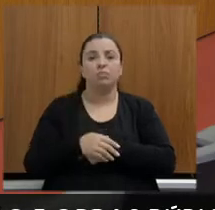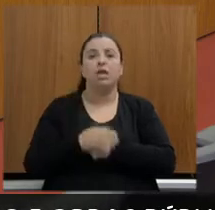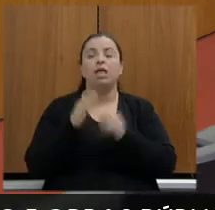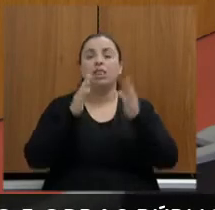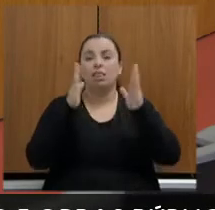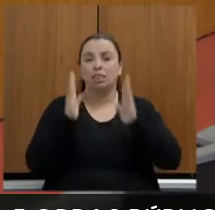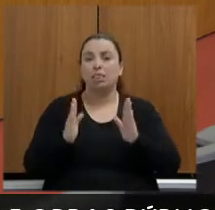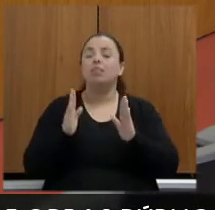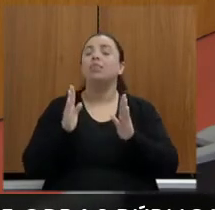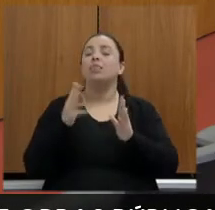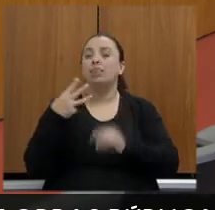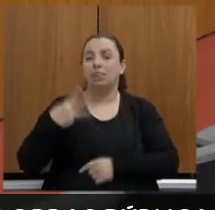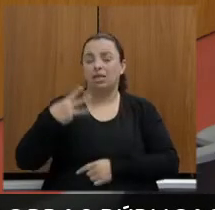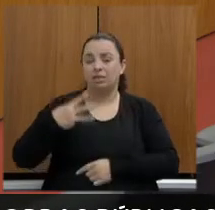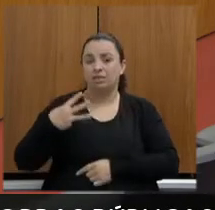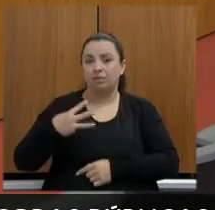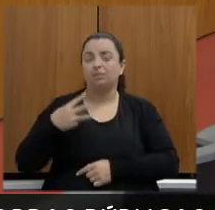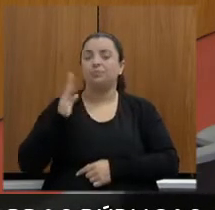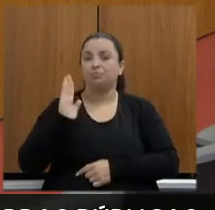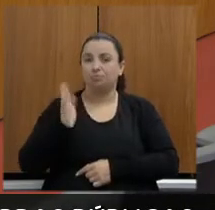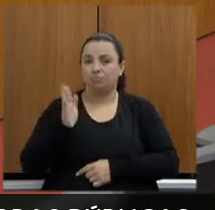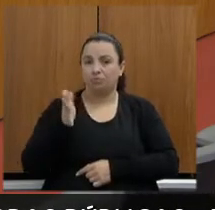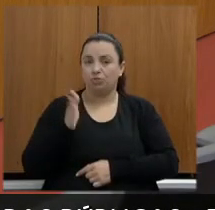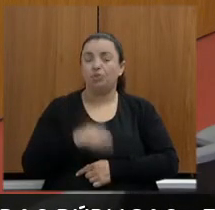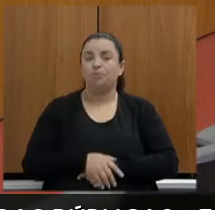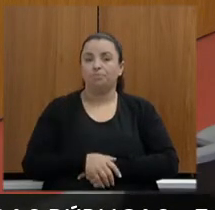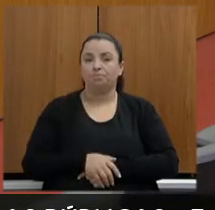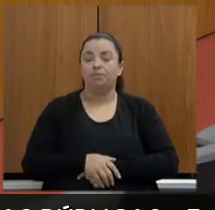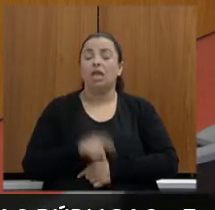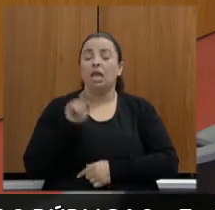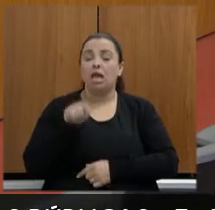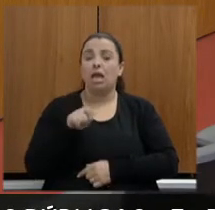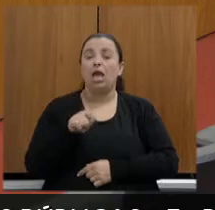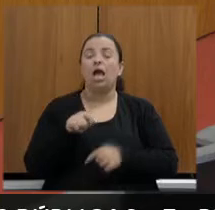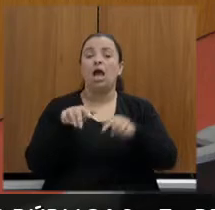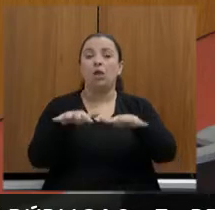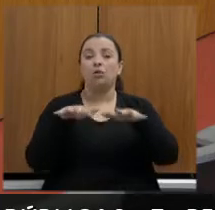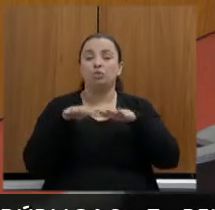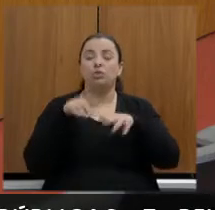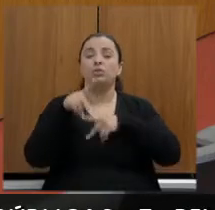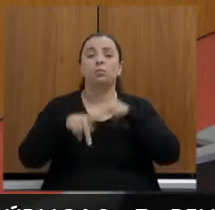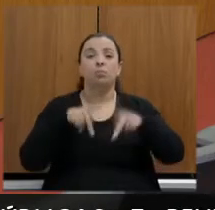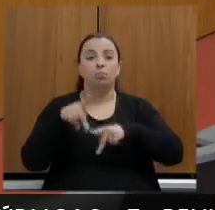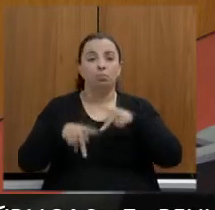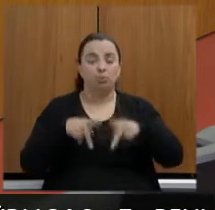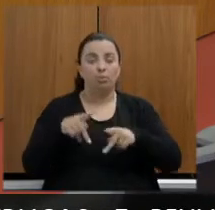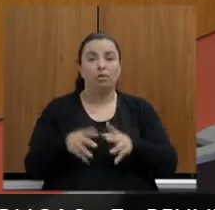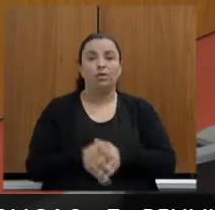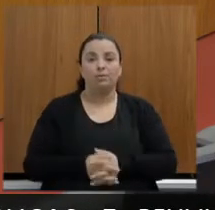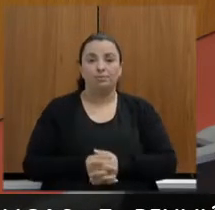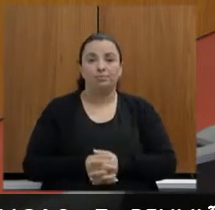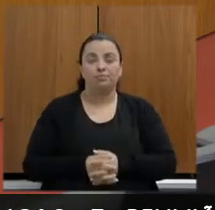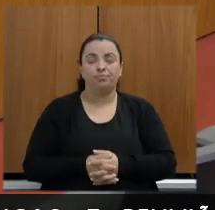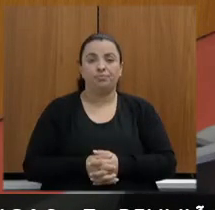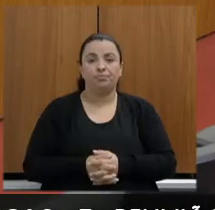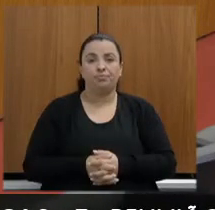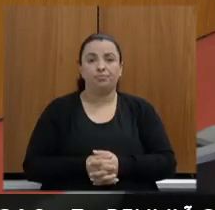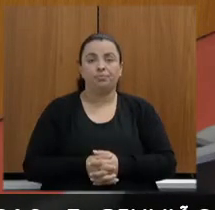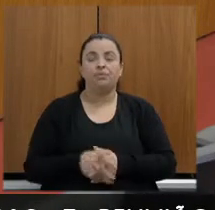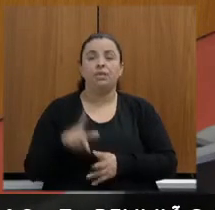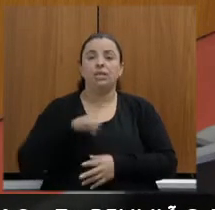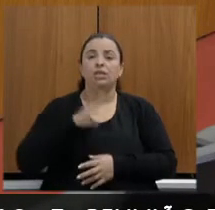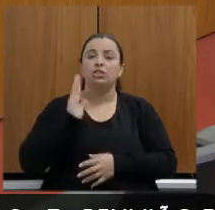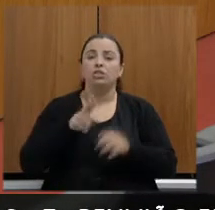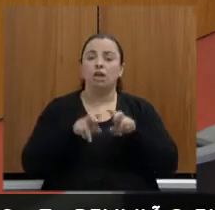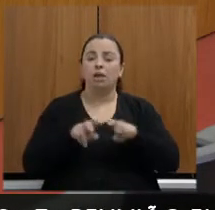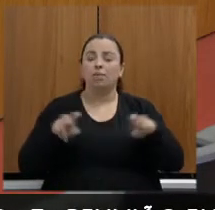-se a primeira fase da terceira parte da reunião, que compreende a audiência pública. Já estamos com a mesa